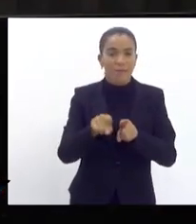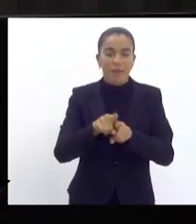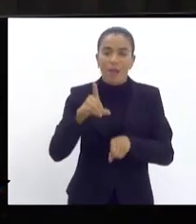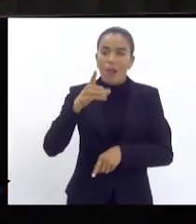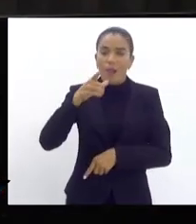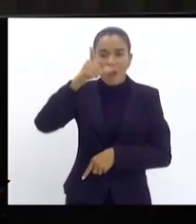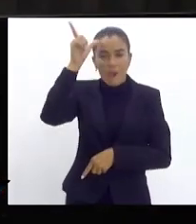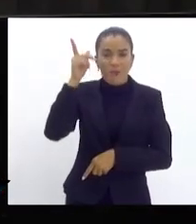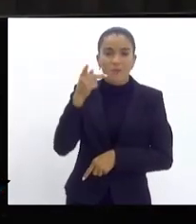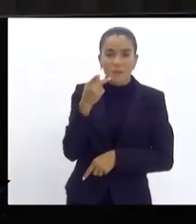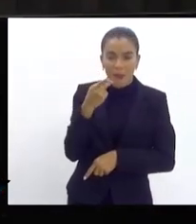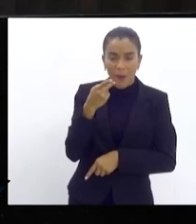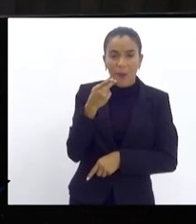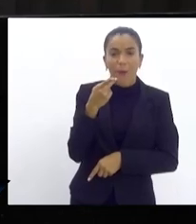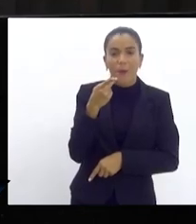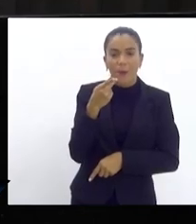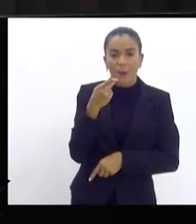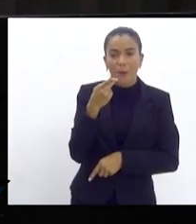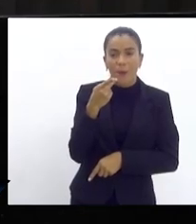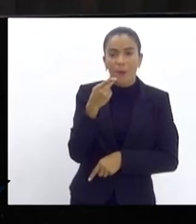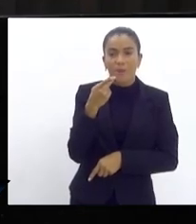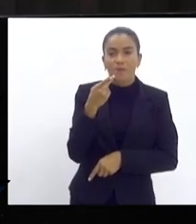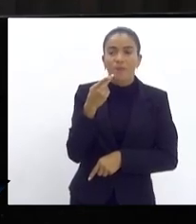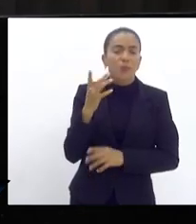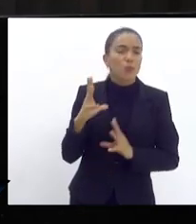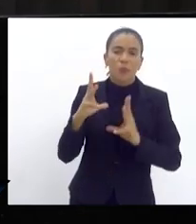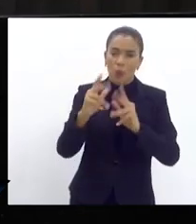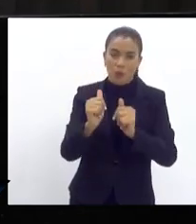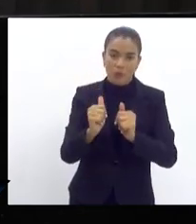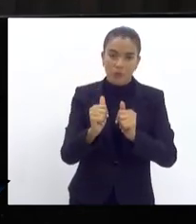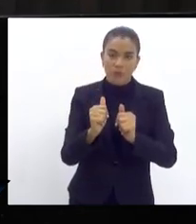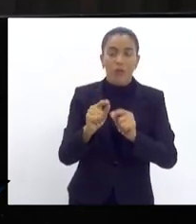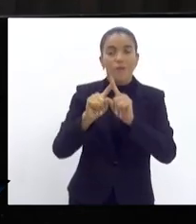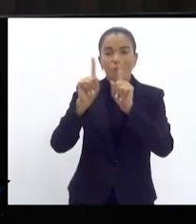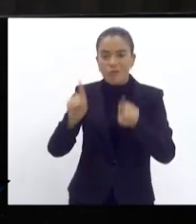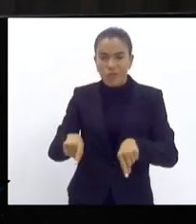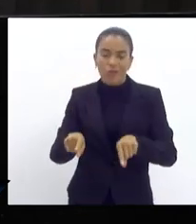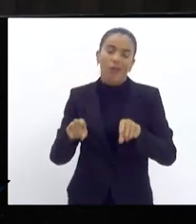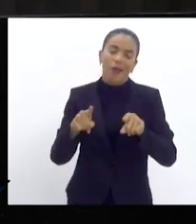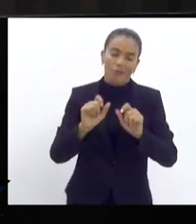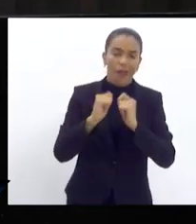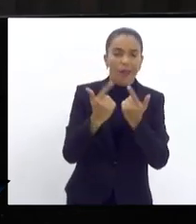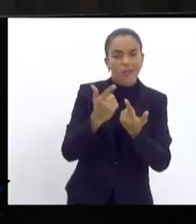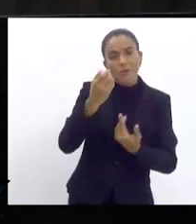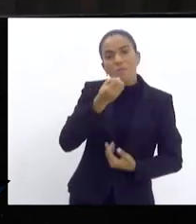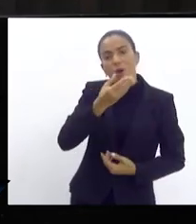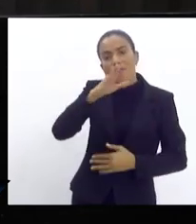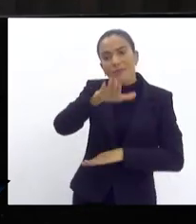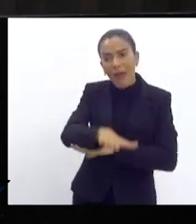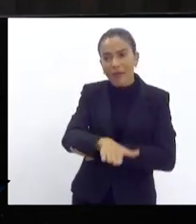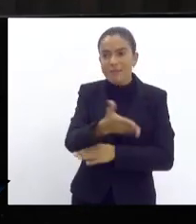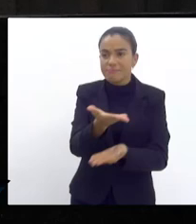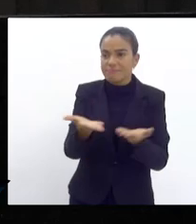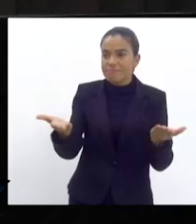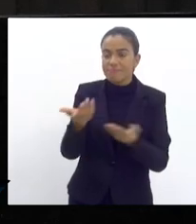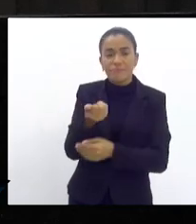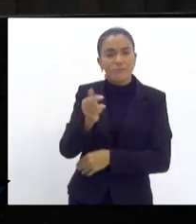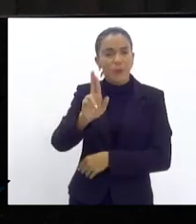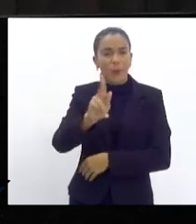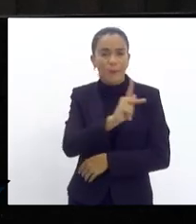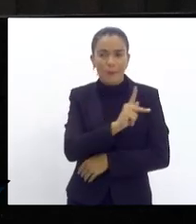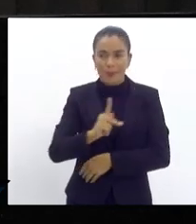José Mar todos os demais aí aos funcionários da casa minha boa tarde senhor presidente